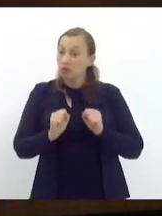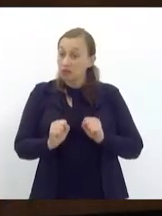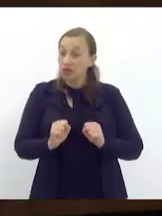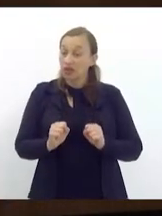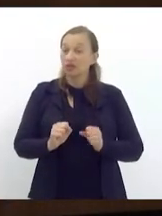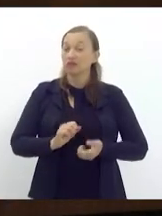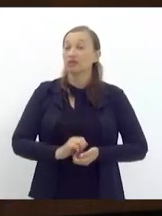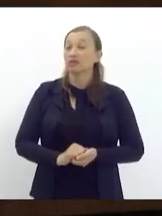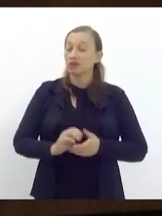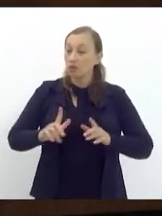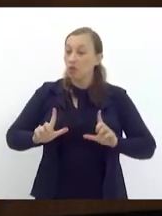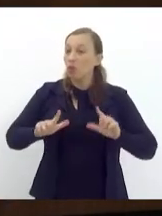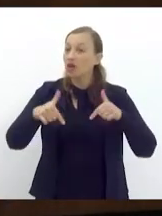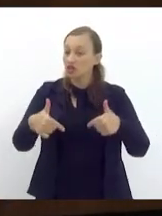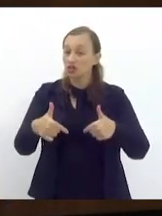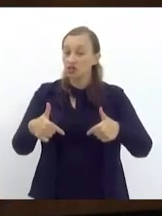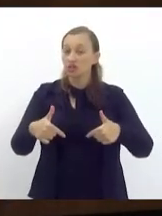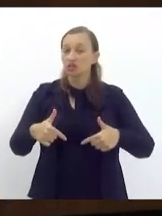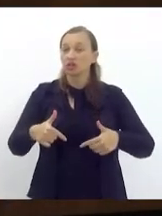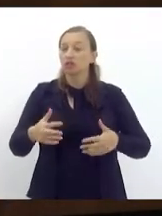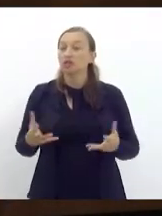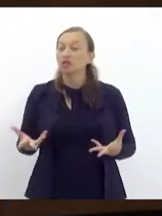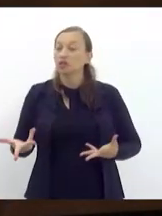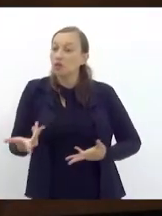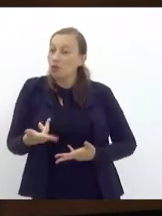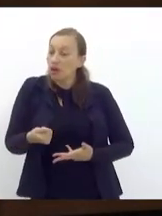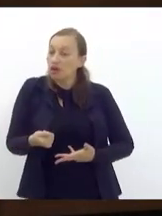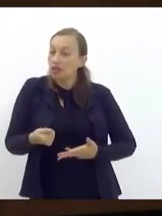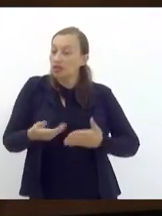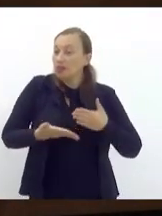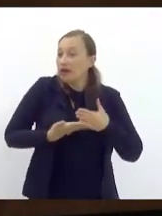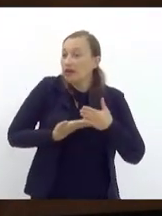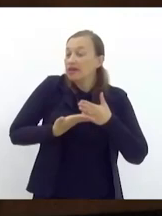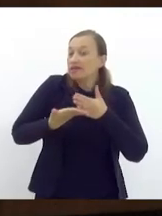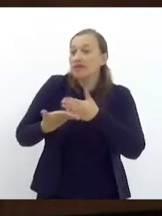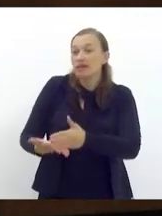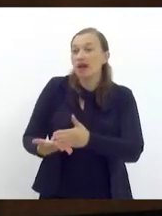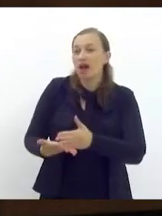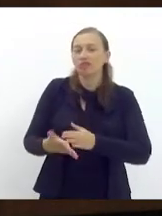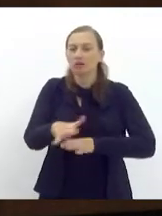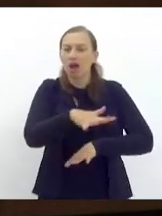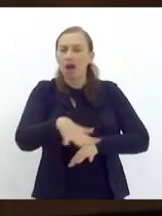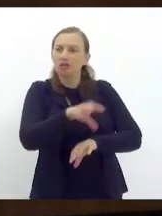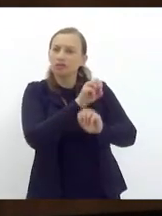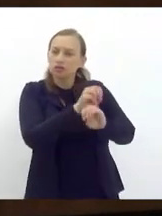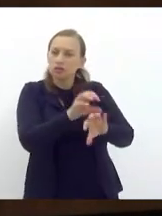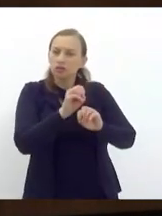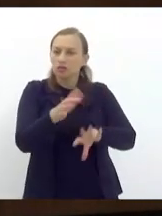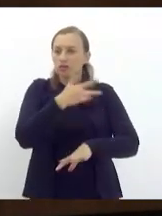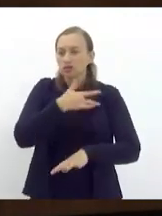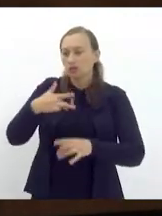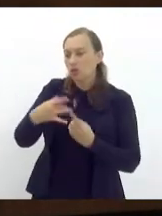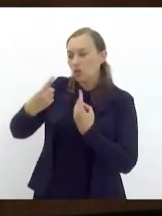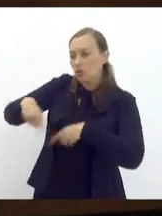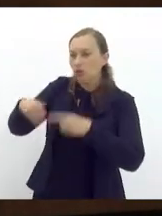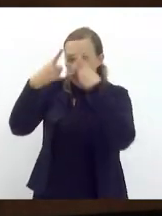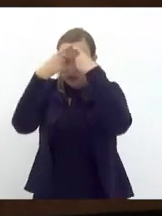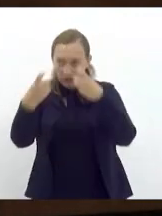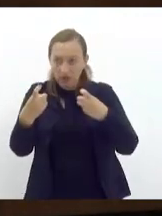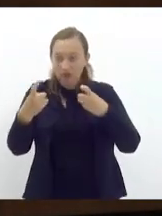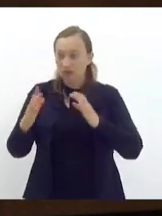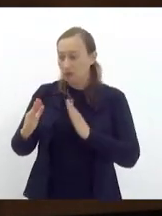preventivas e proativas para direcionar seja na educação na saúde no combate à violência na